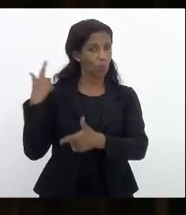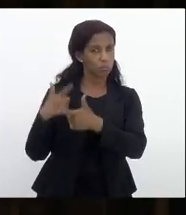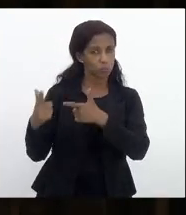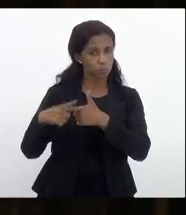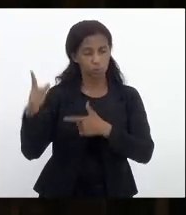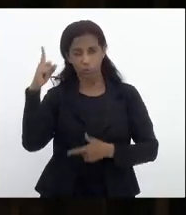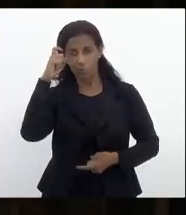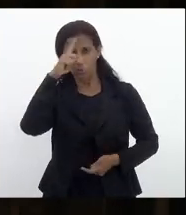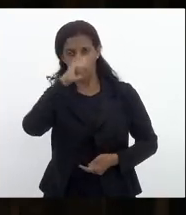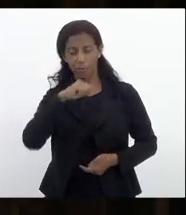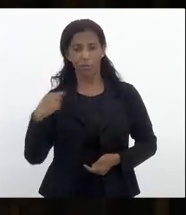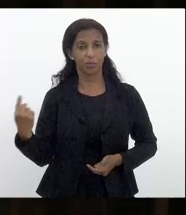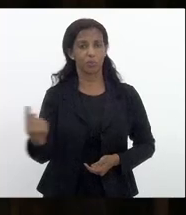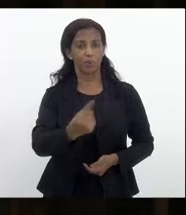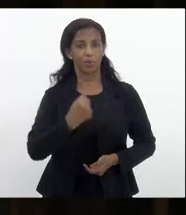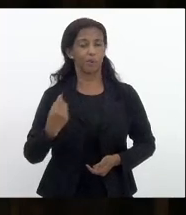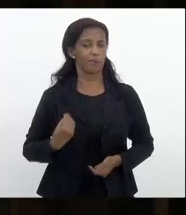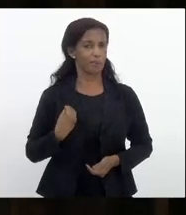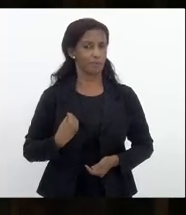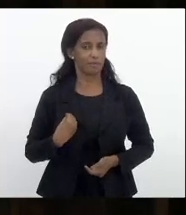que nós estamos